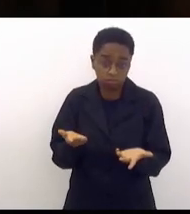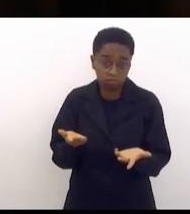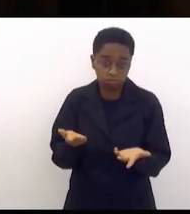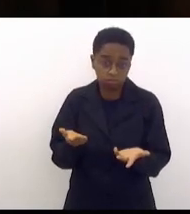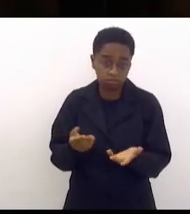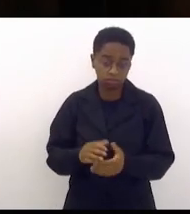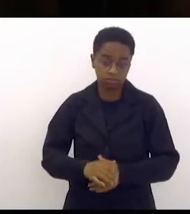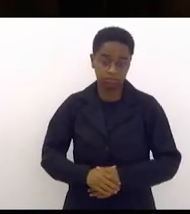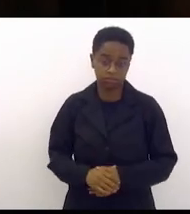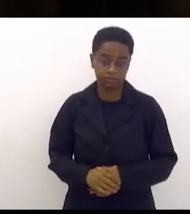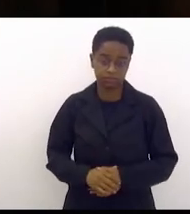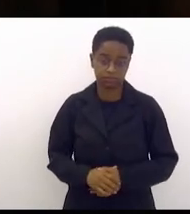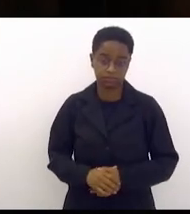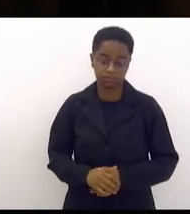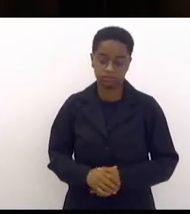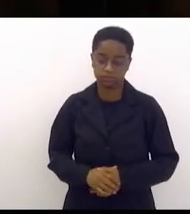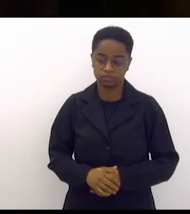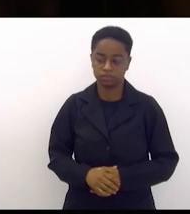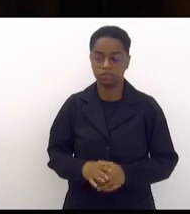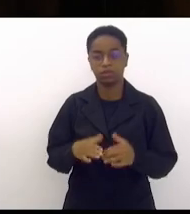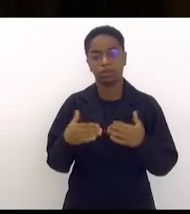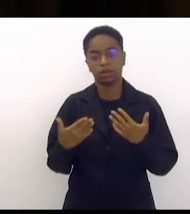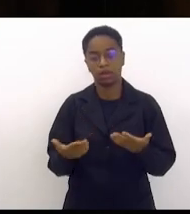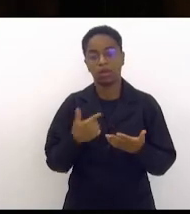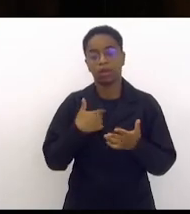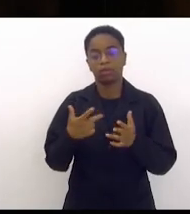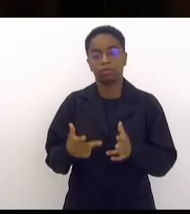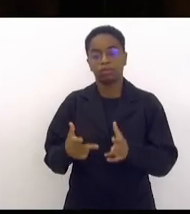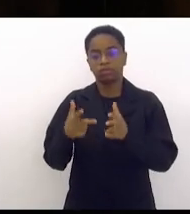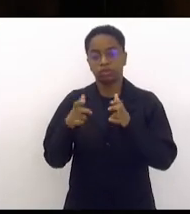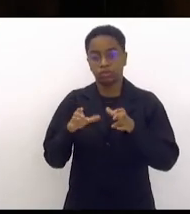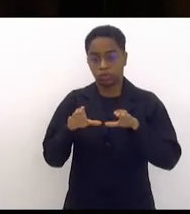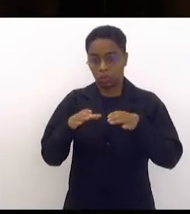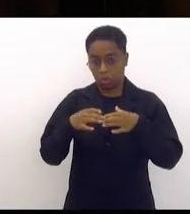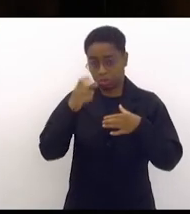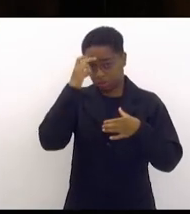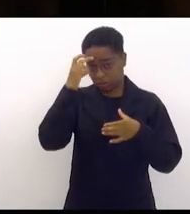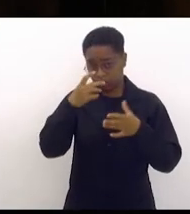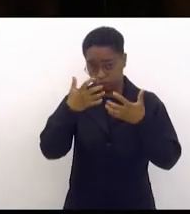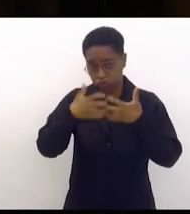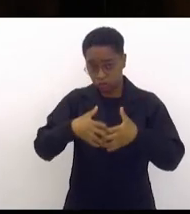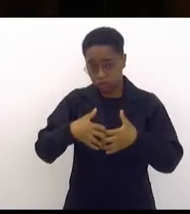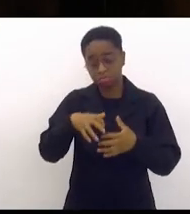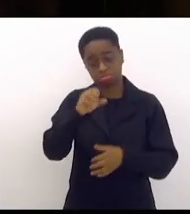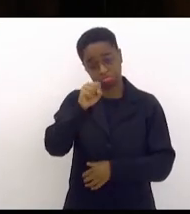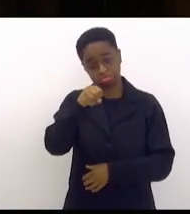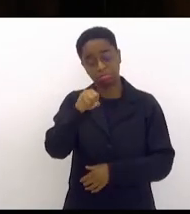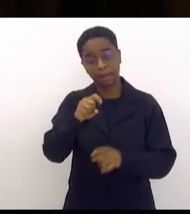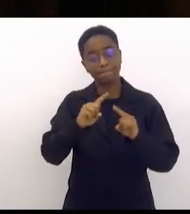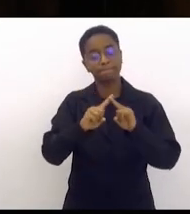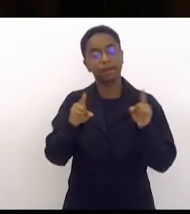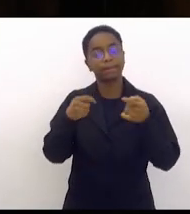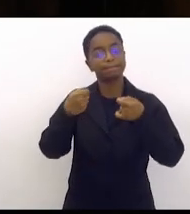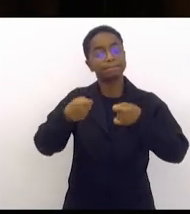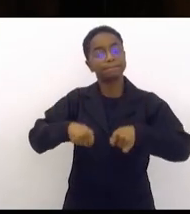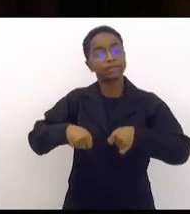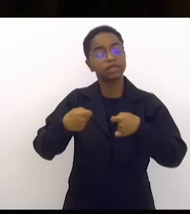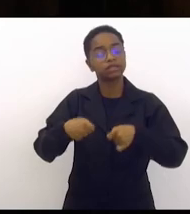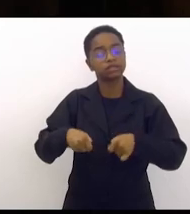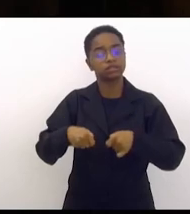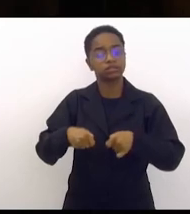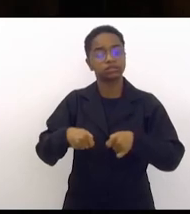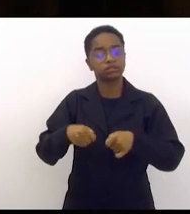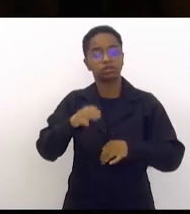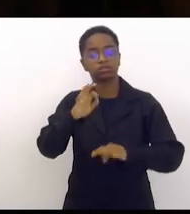então eu vejo que a inteligência funciona sim mas é preciso que esteja